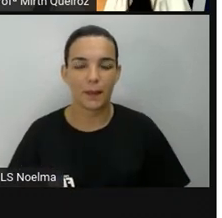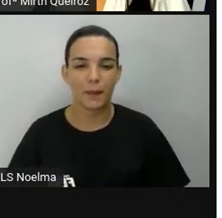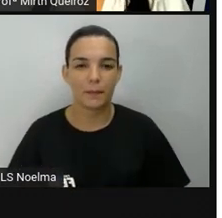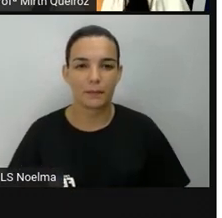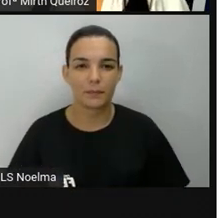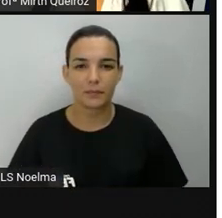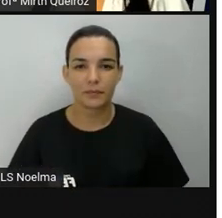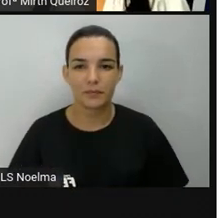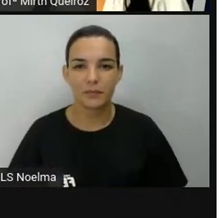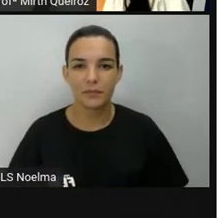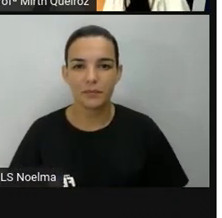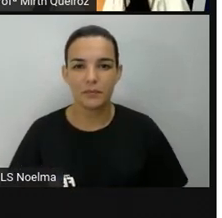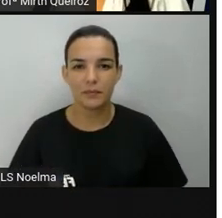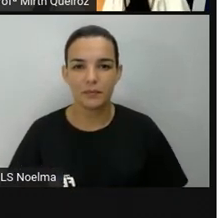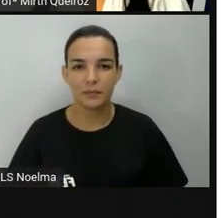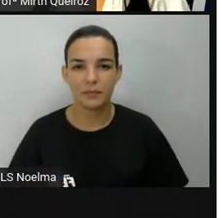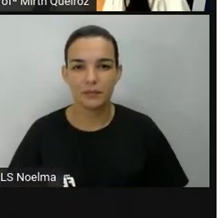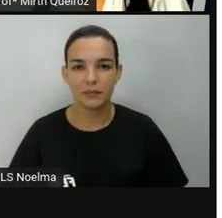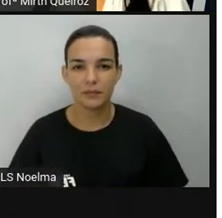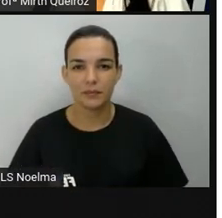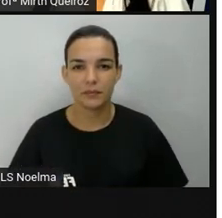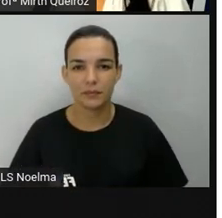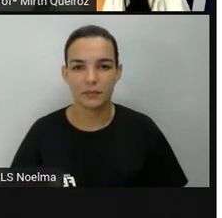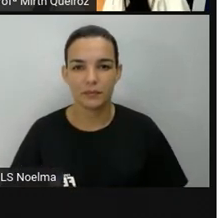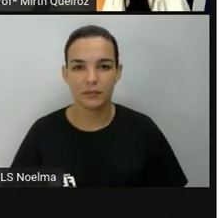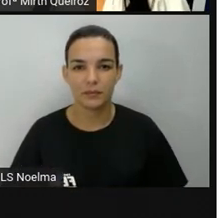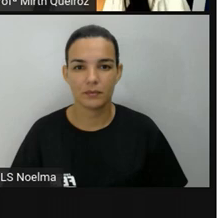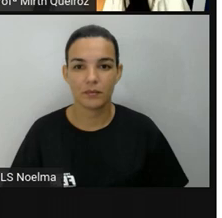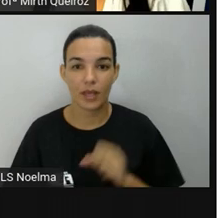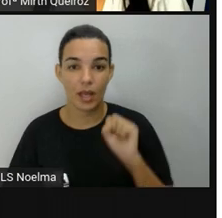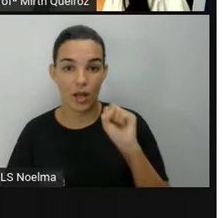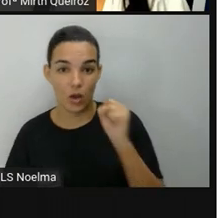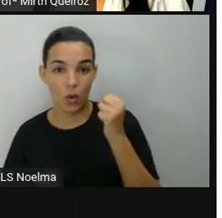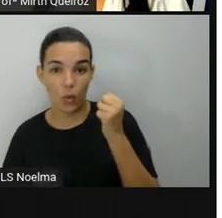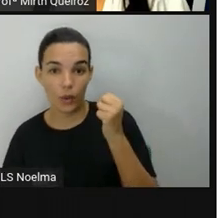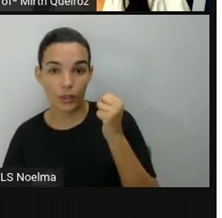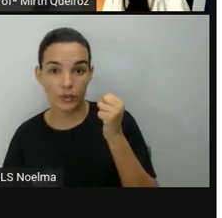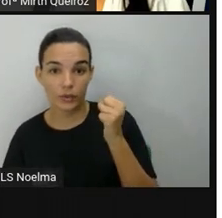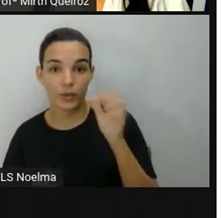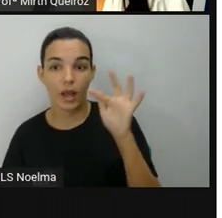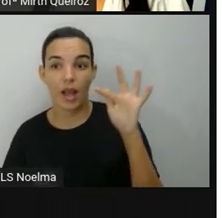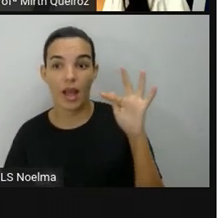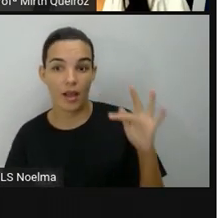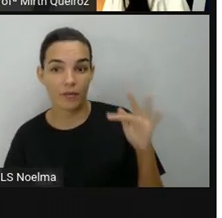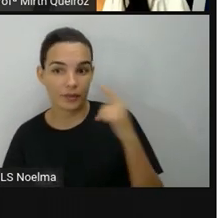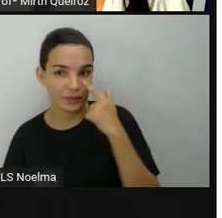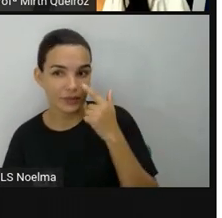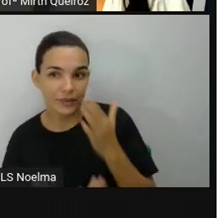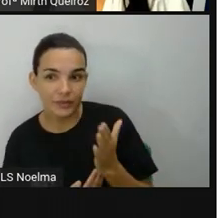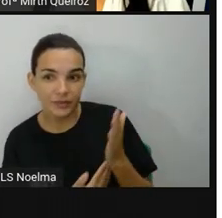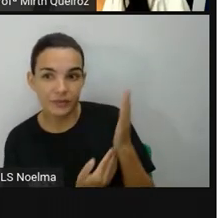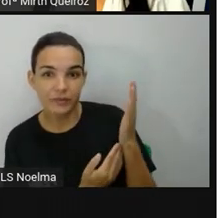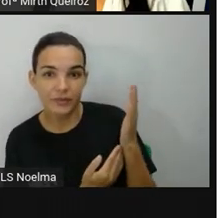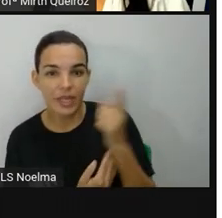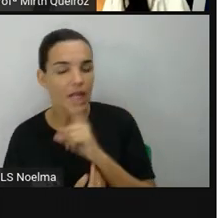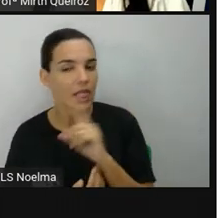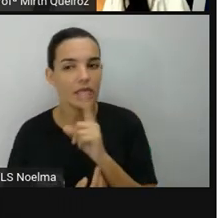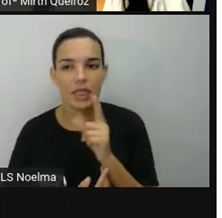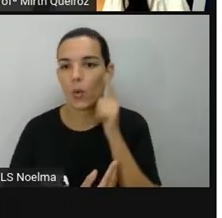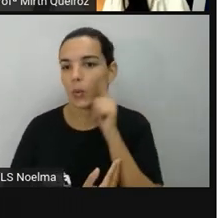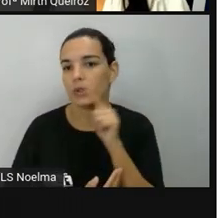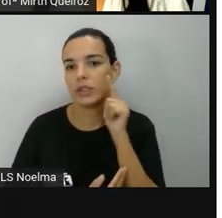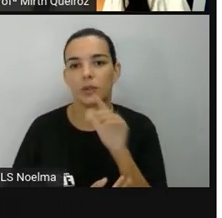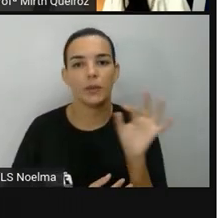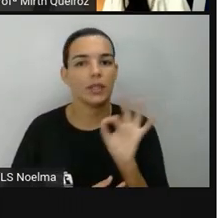Aqui, ó, nós temos 8F. Não acertou